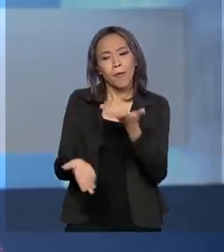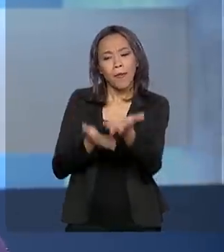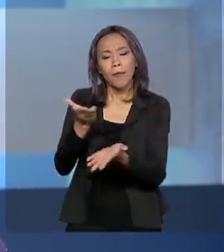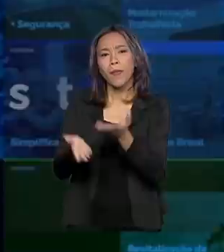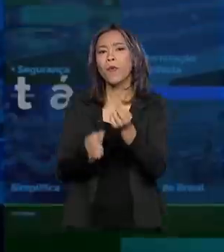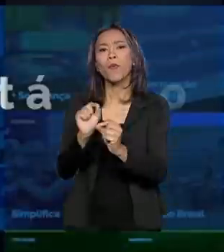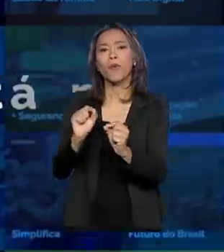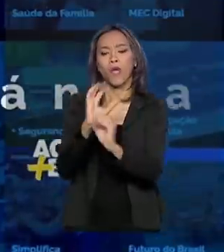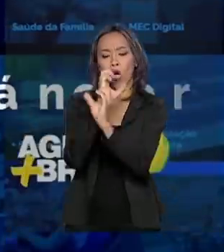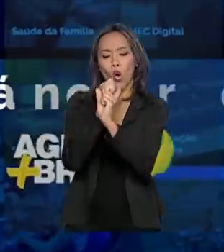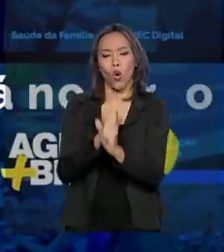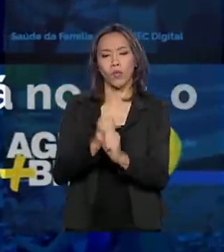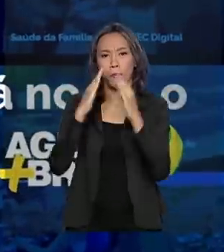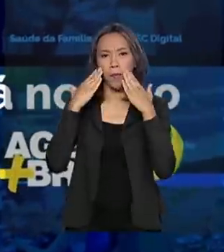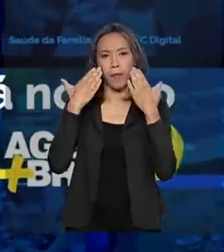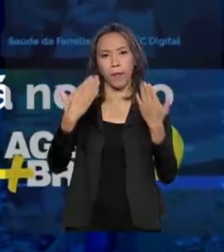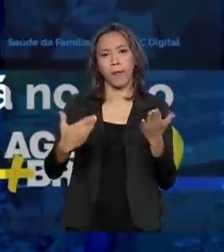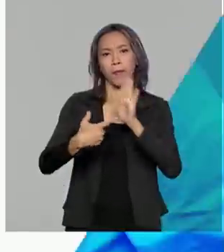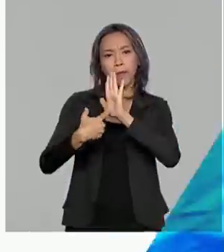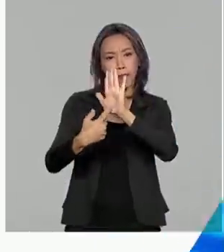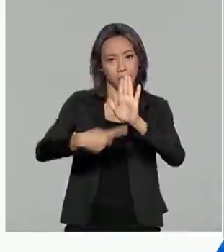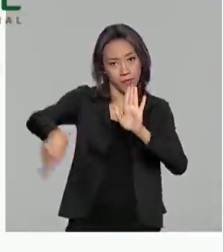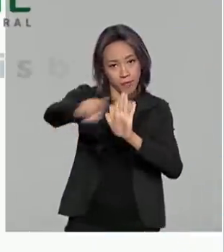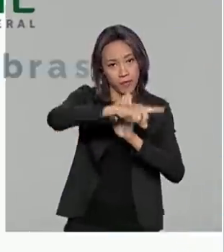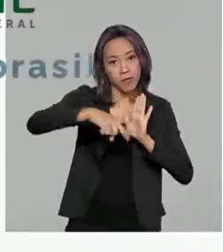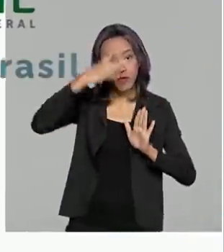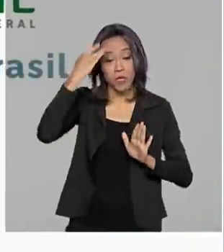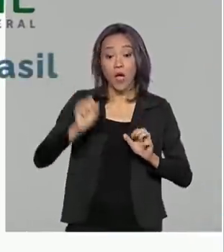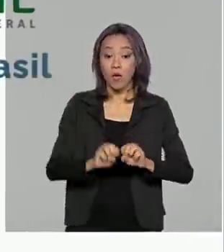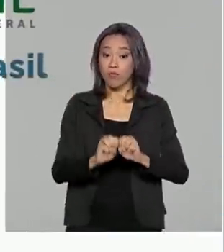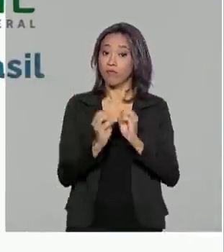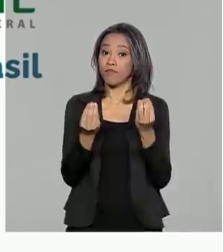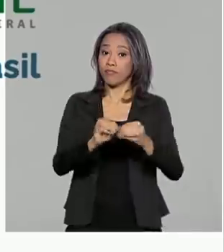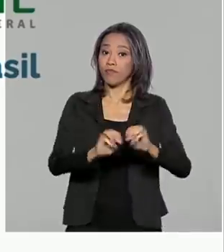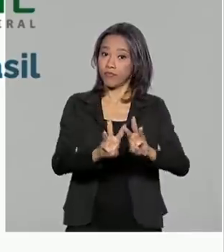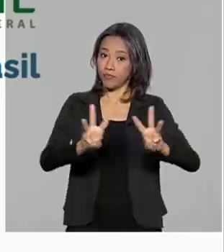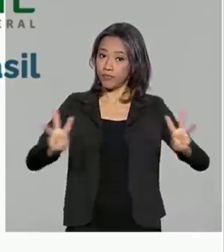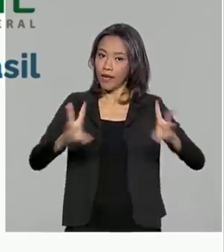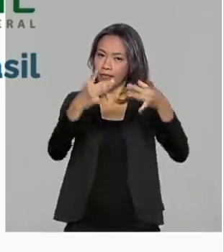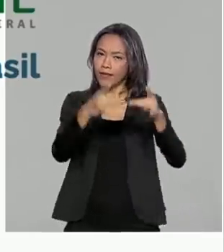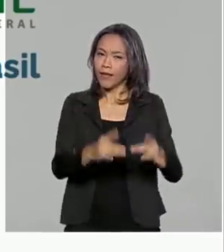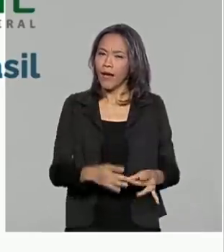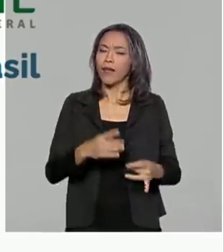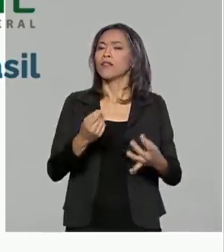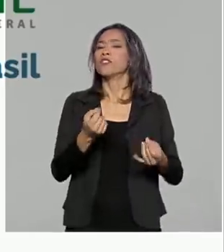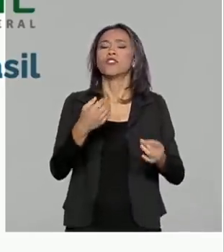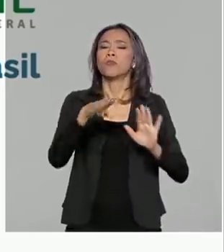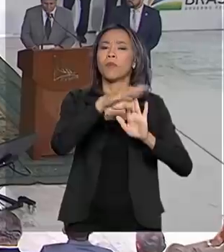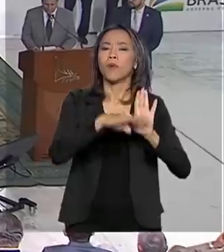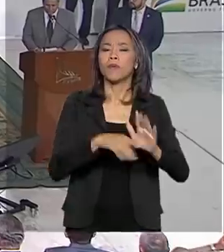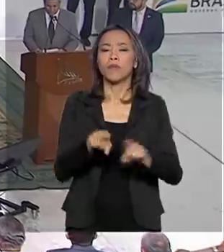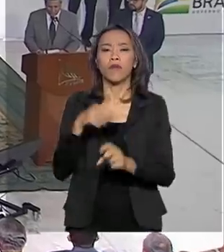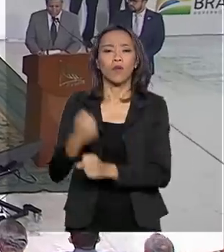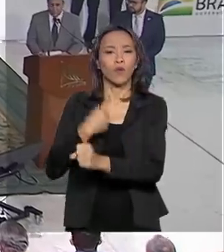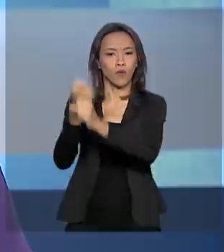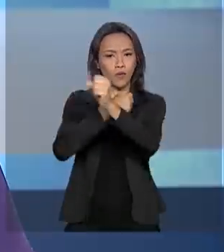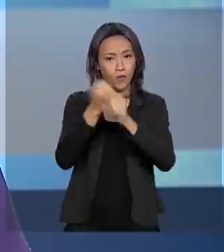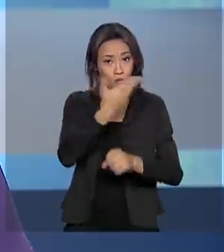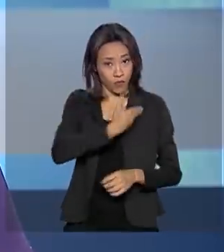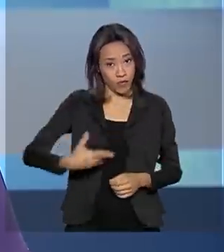prestação de contas ao cidadão. Portal na internet vai mostrar detalhes de obras e programas do governo federal.